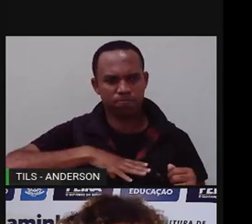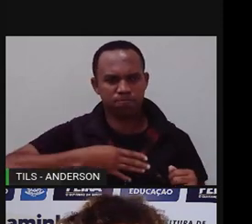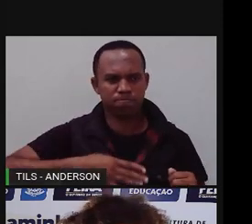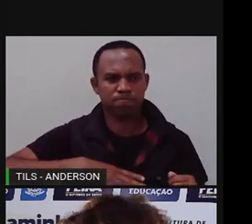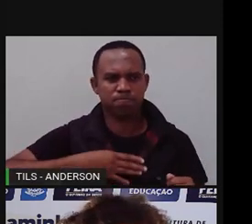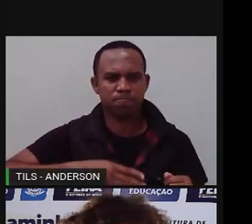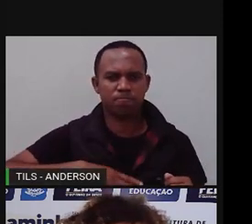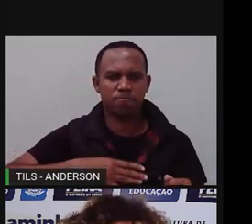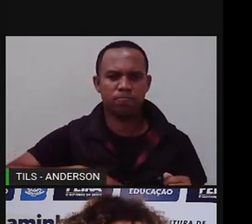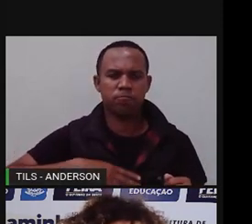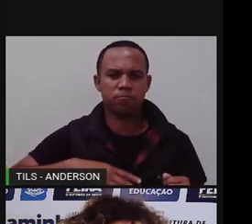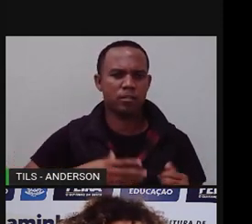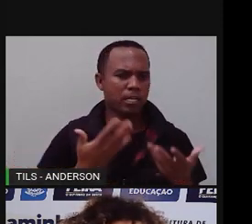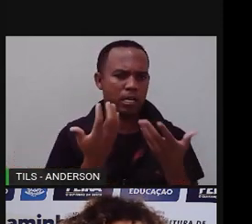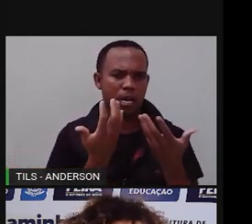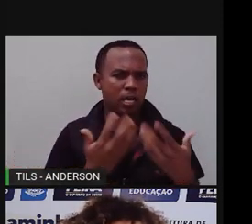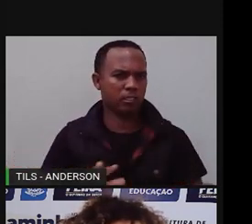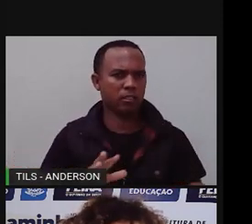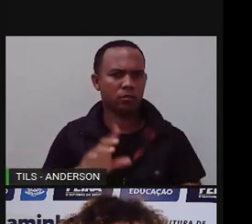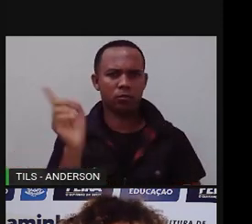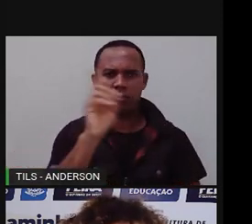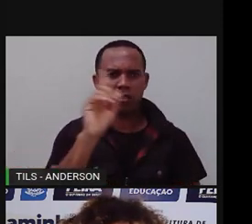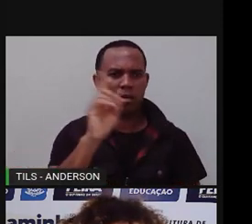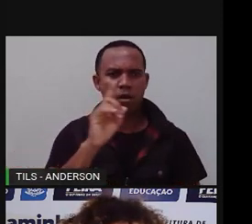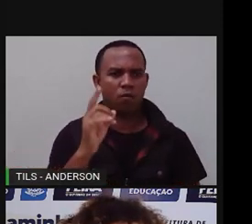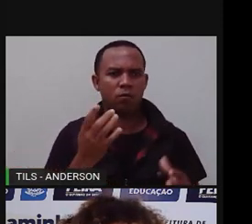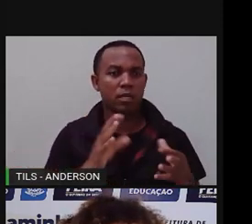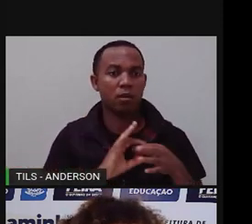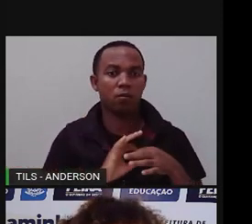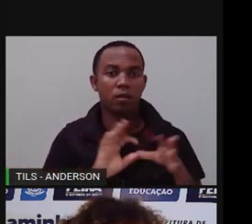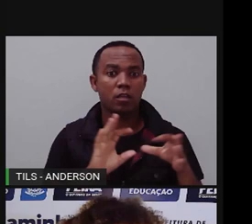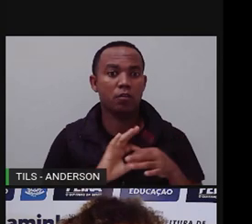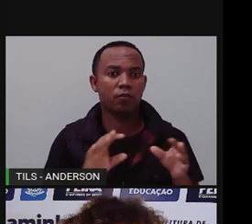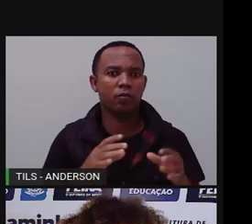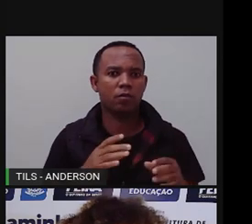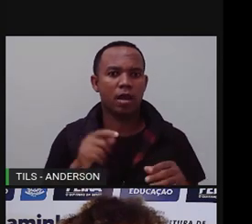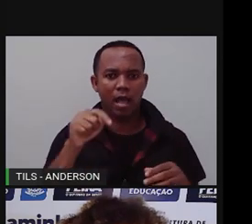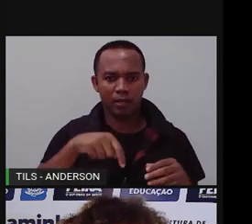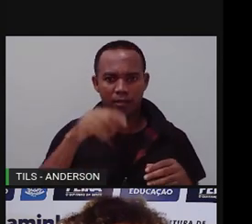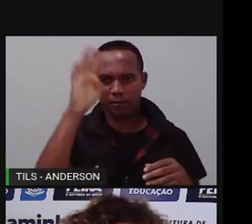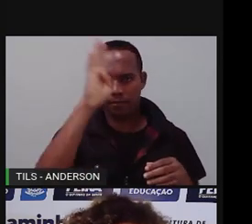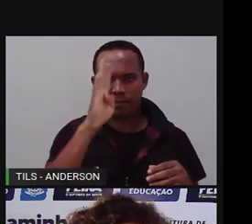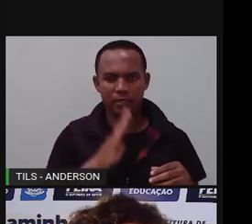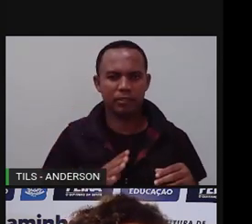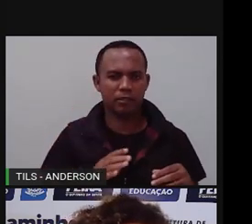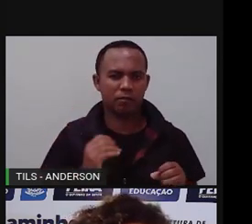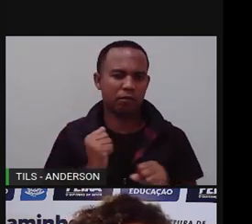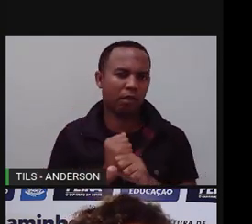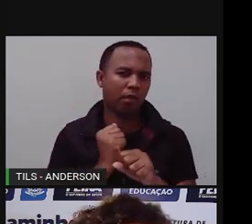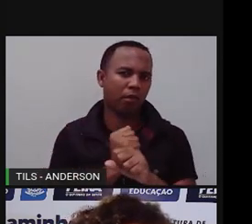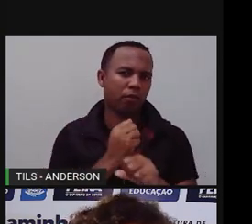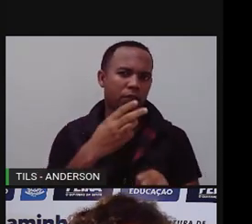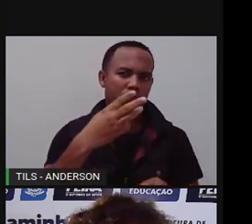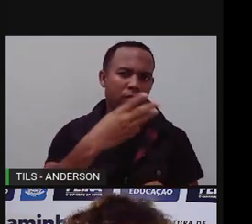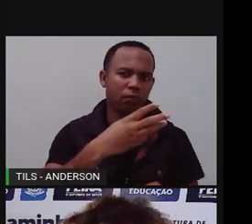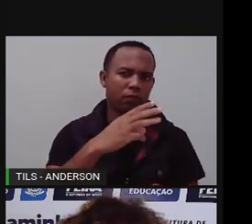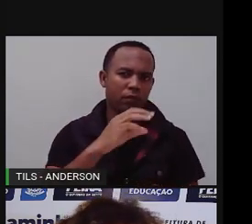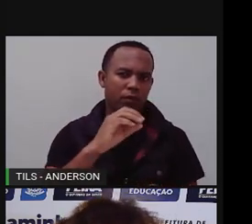escravocrata, que é o quê? Que vigorou no Brasil por mais de 300 anos, que só foi abolida em